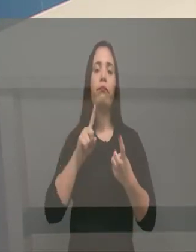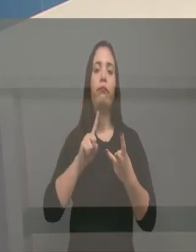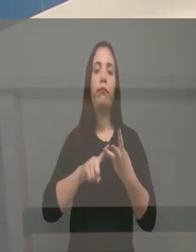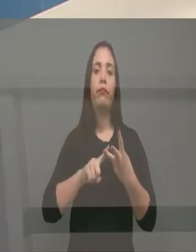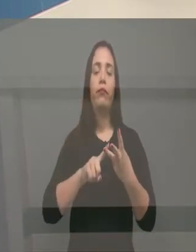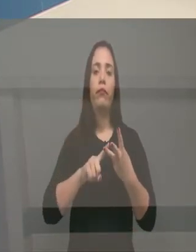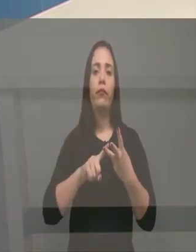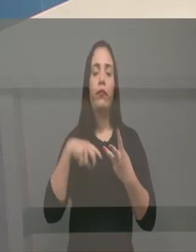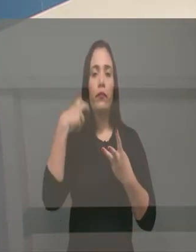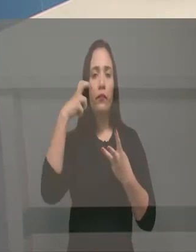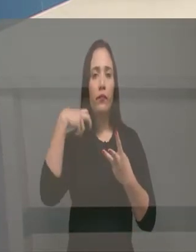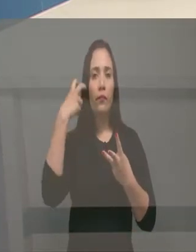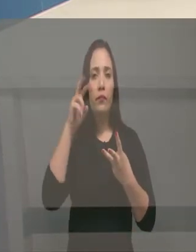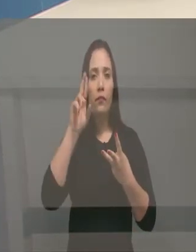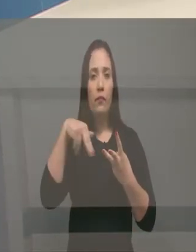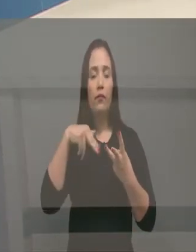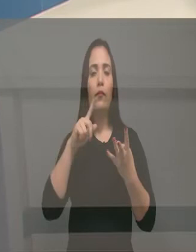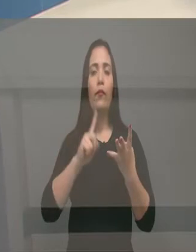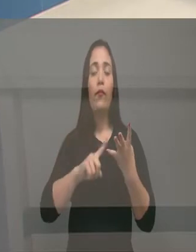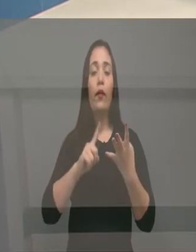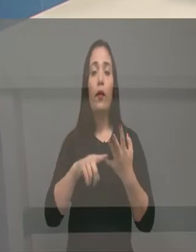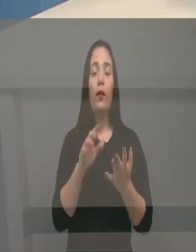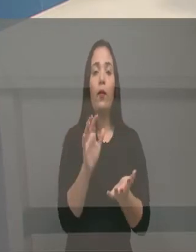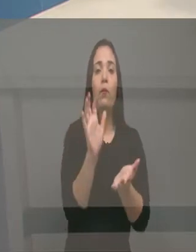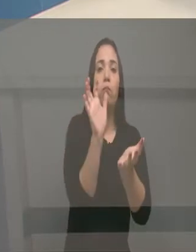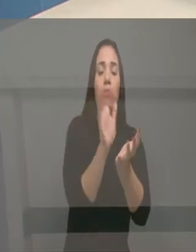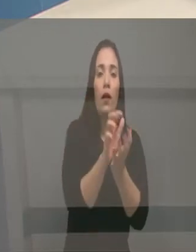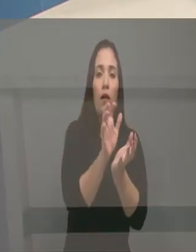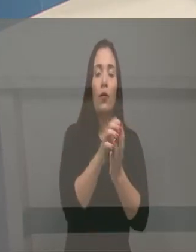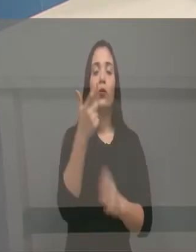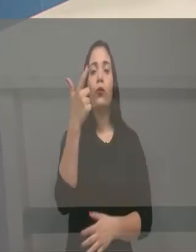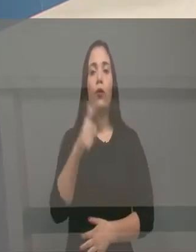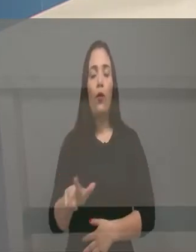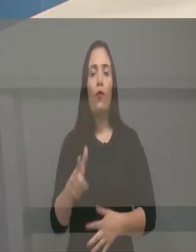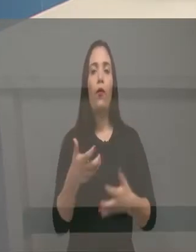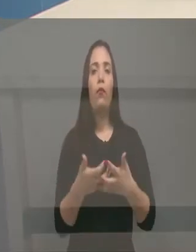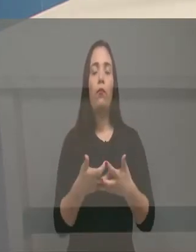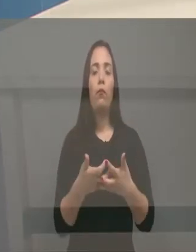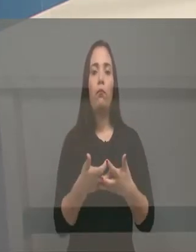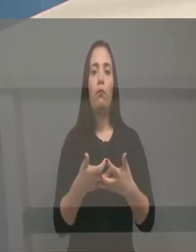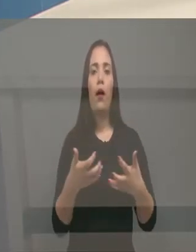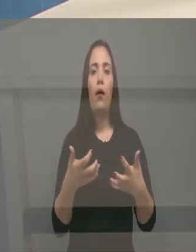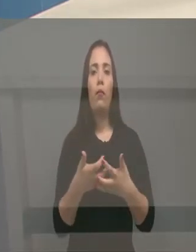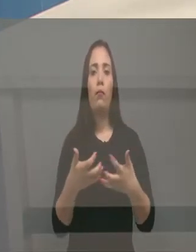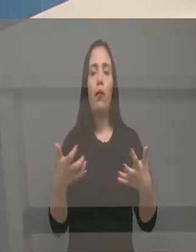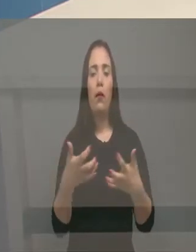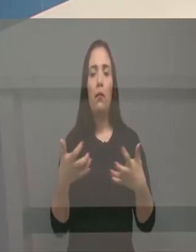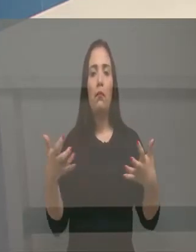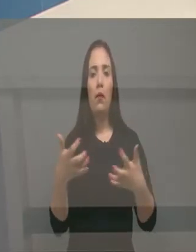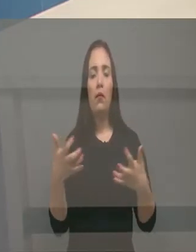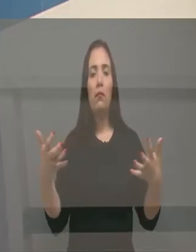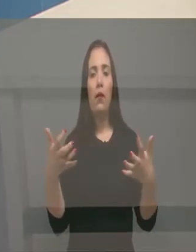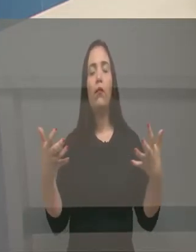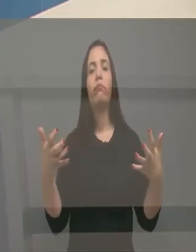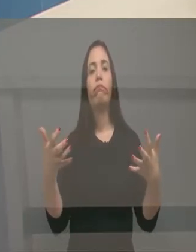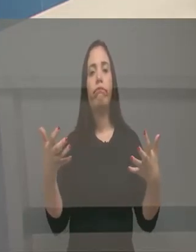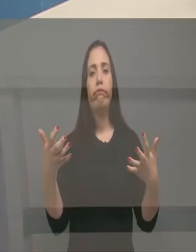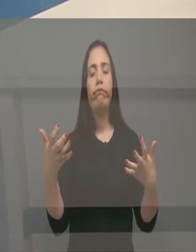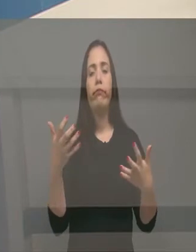do Norte, de Pernambuco, que é clodido de novo agora, de uma forma muito grave, são muito parecidas.